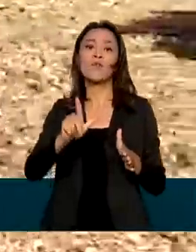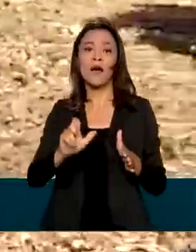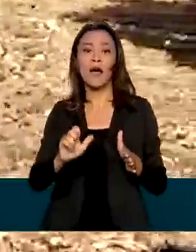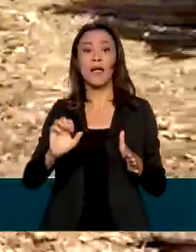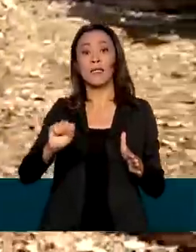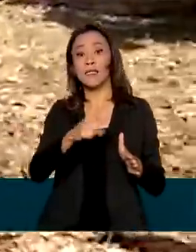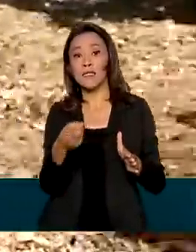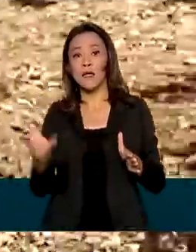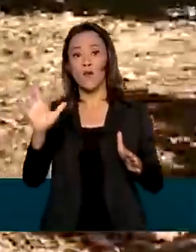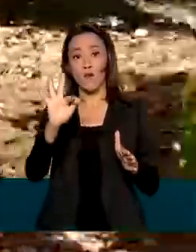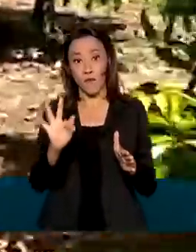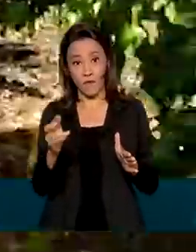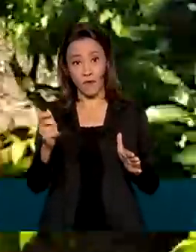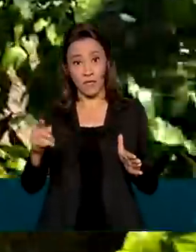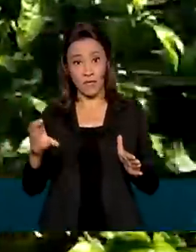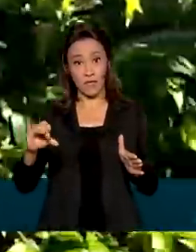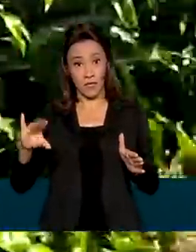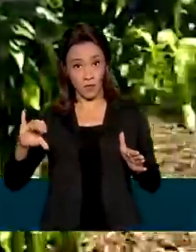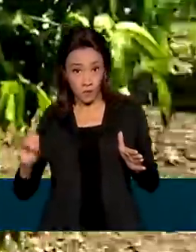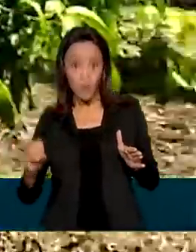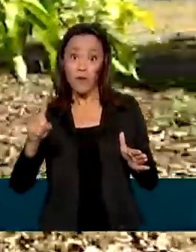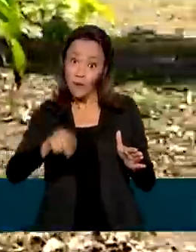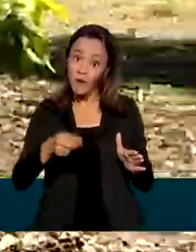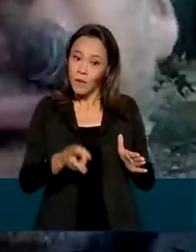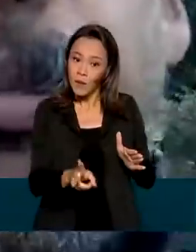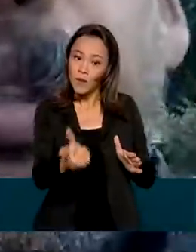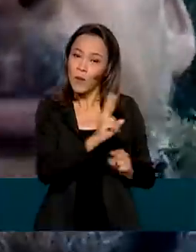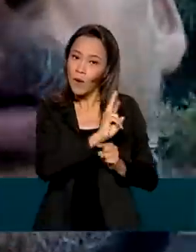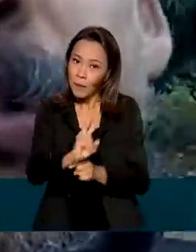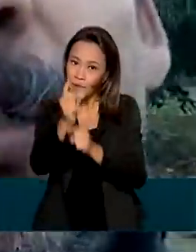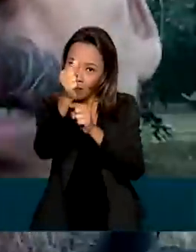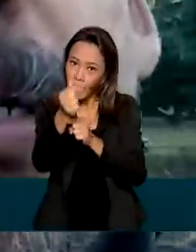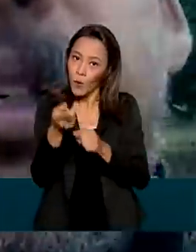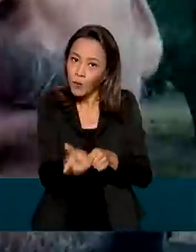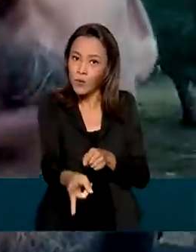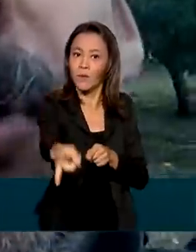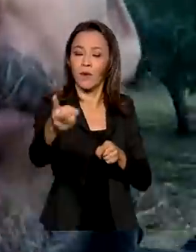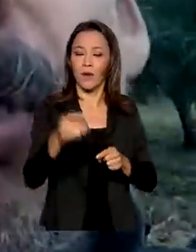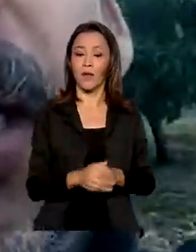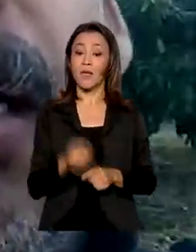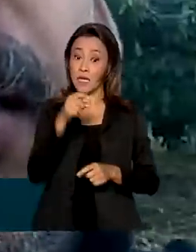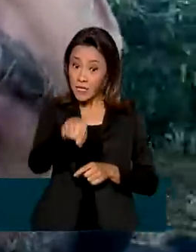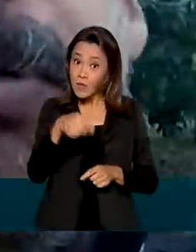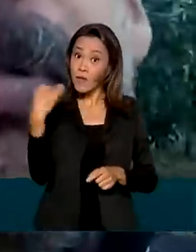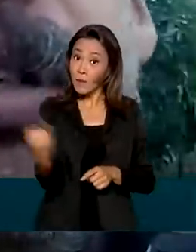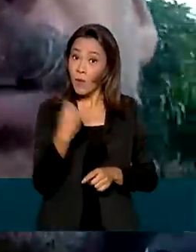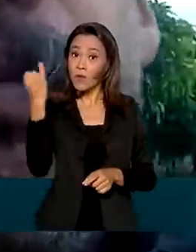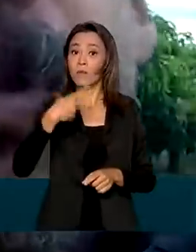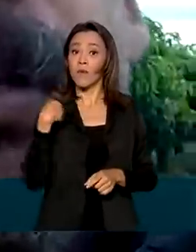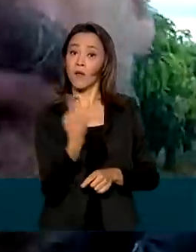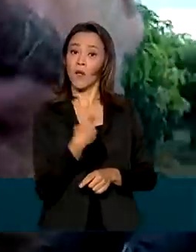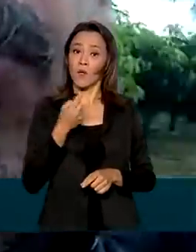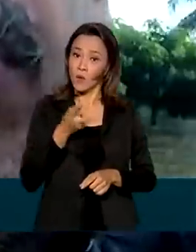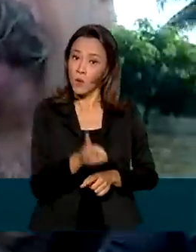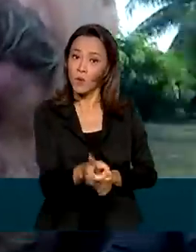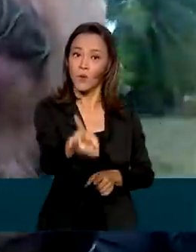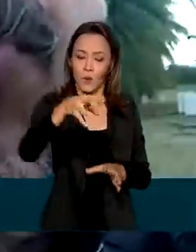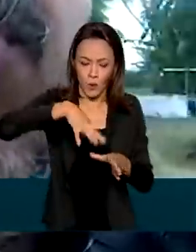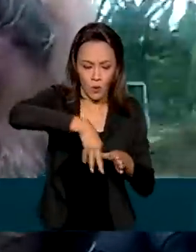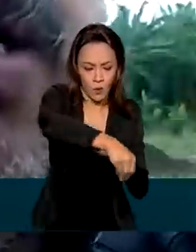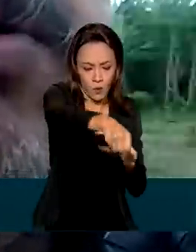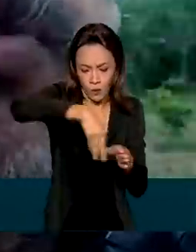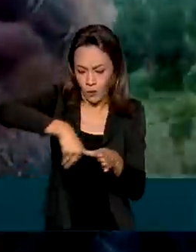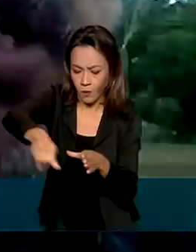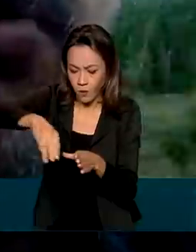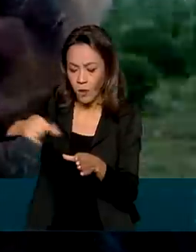financiamento facilitado para continuar produzindo. Isso é muito importante para que a gente continue na cadeia produtiva, produzindo e